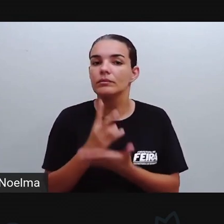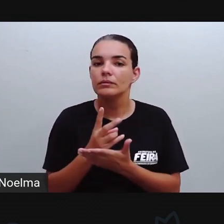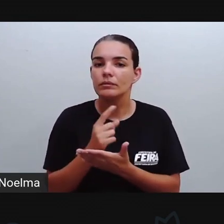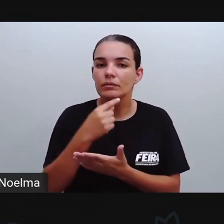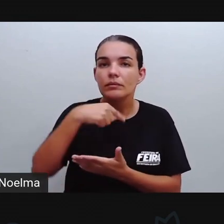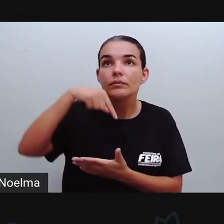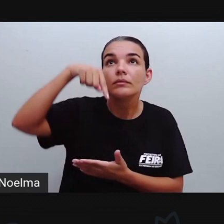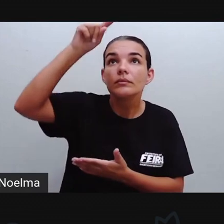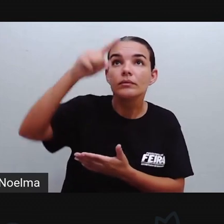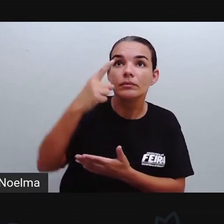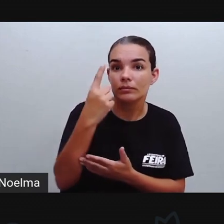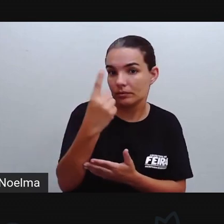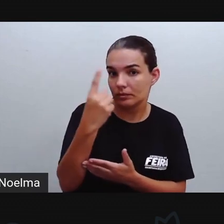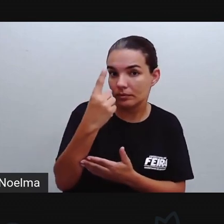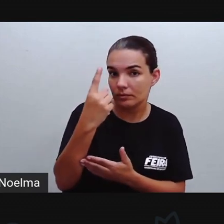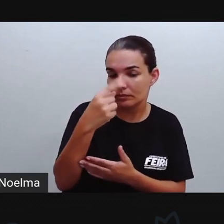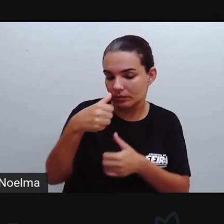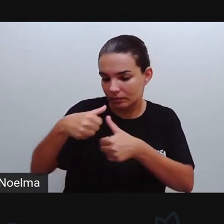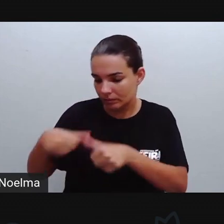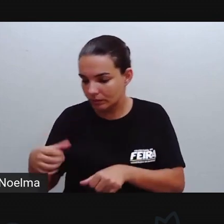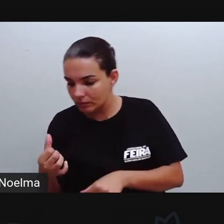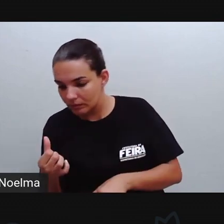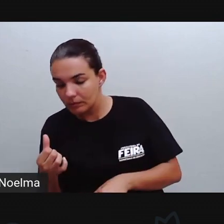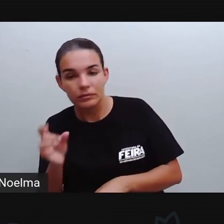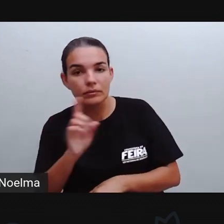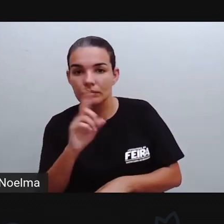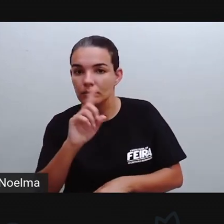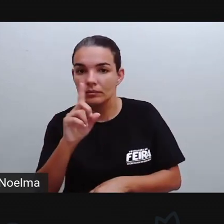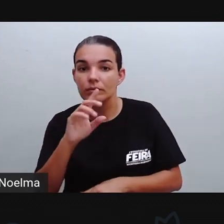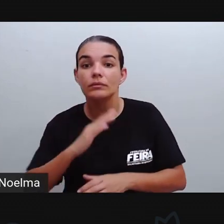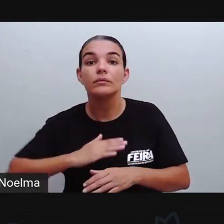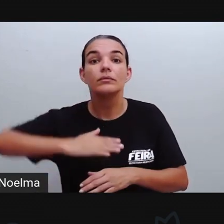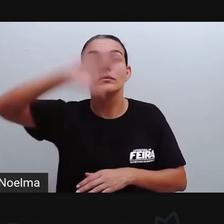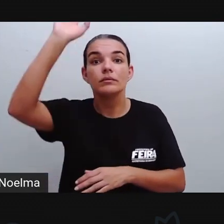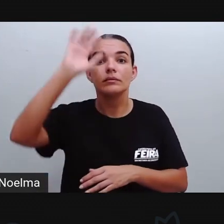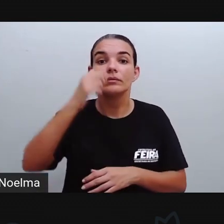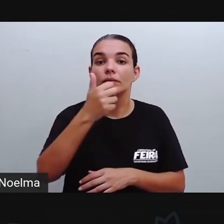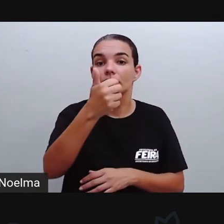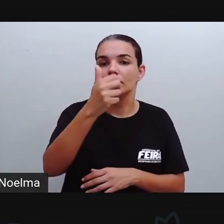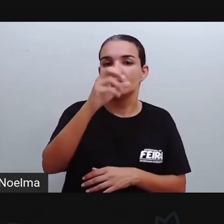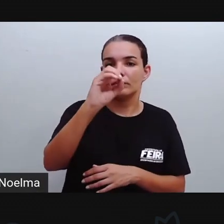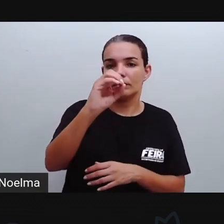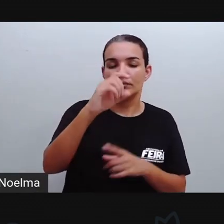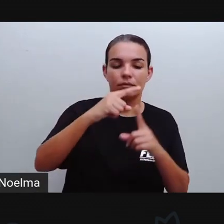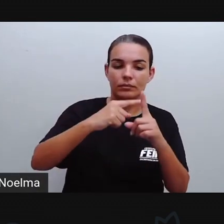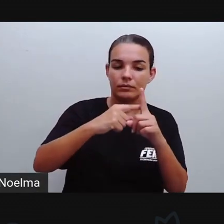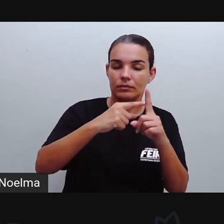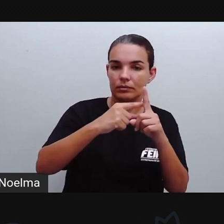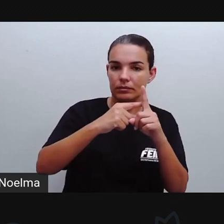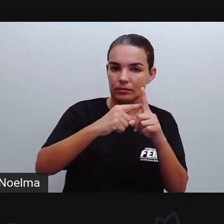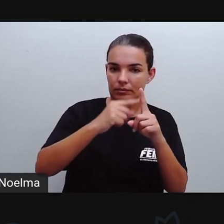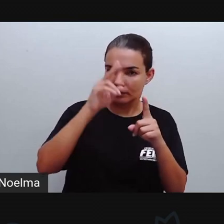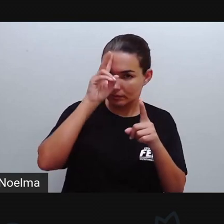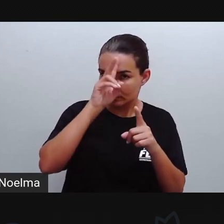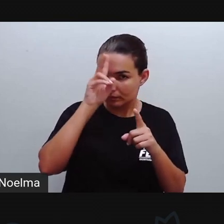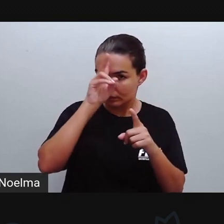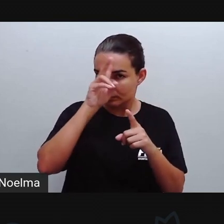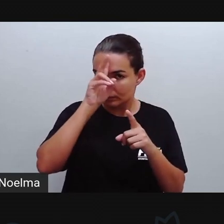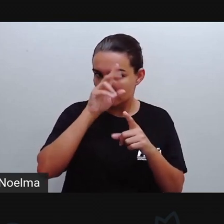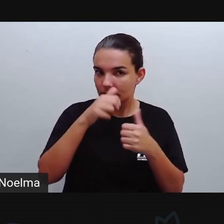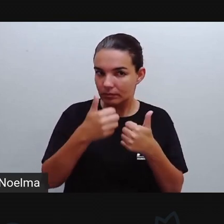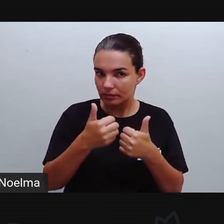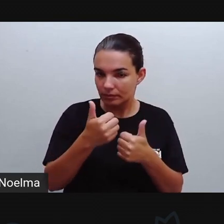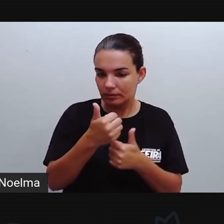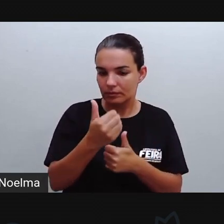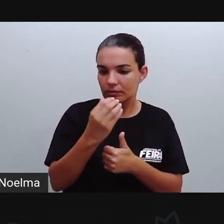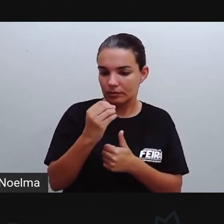1 e fica o 6. Mas, na verdade, a gente está mandando 10, porque são 16. Não é 1 mais 6, é 10